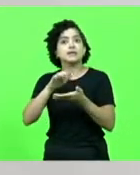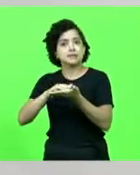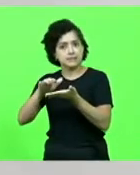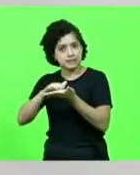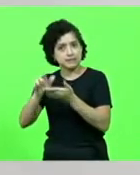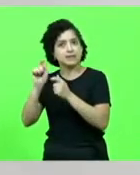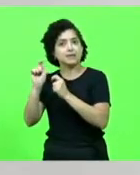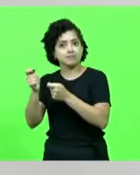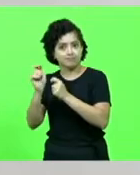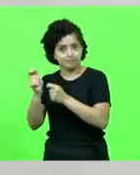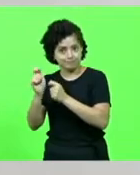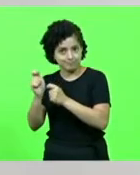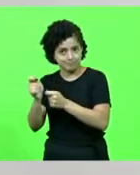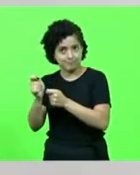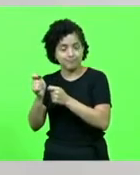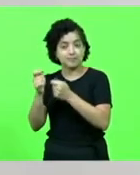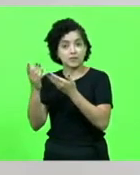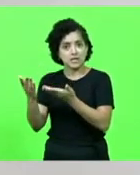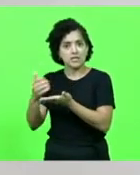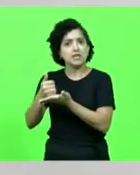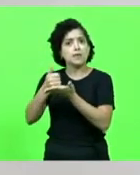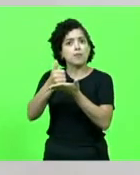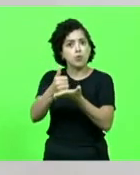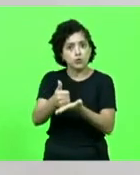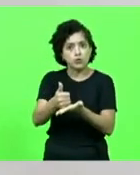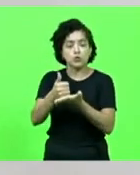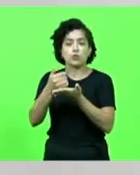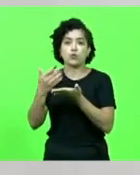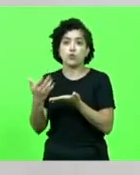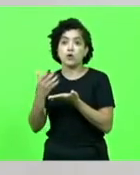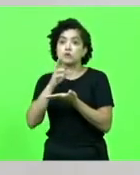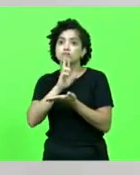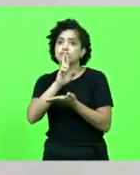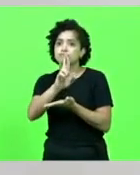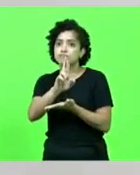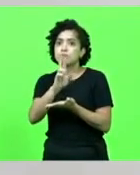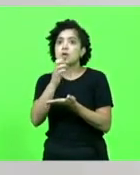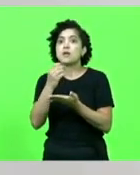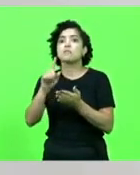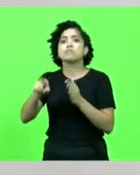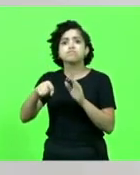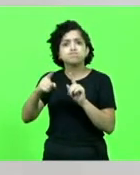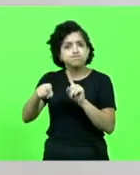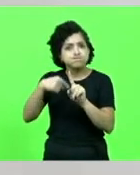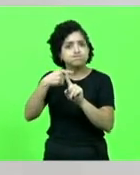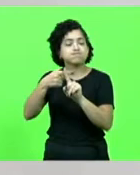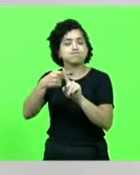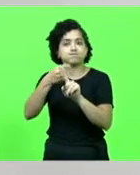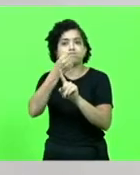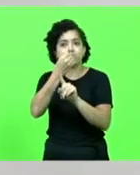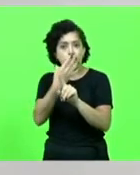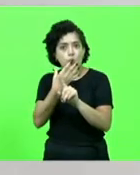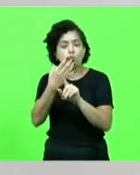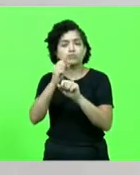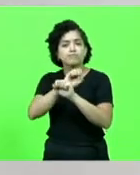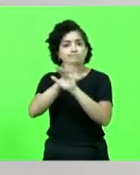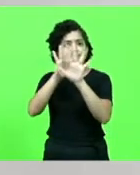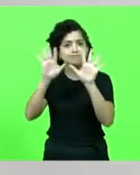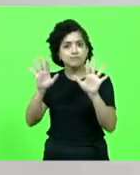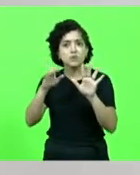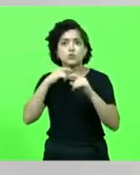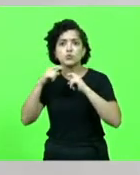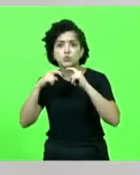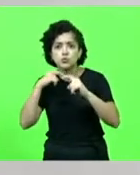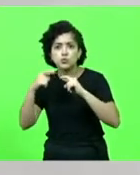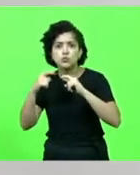Pesca, que manifestou apoio. Os resultados foram muito positivos para esclarecimentos, para tirar dúvidas, bem